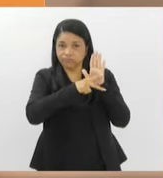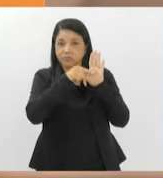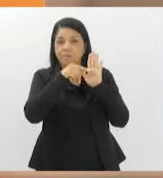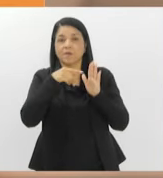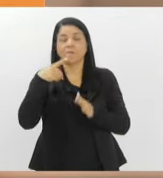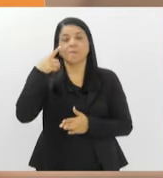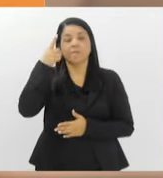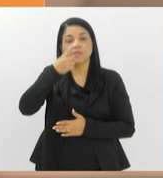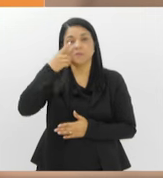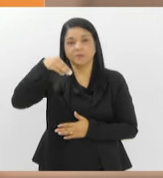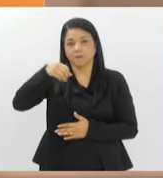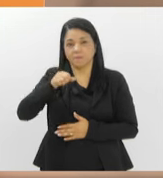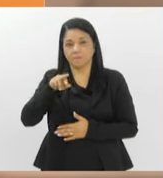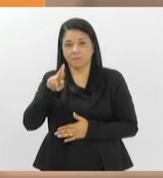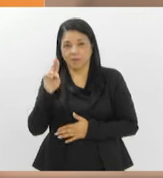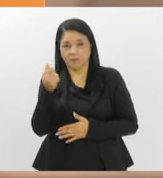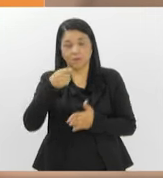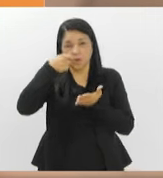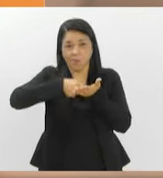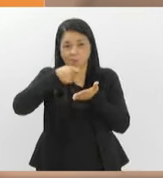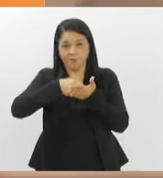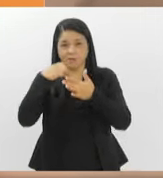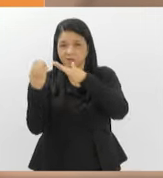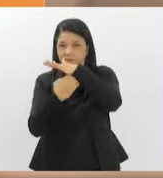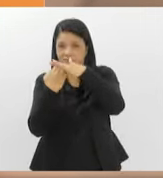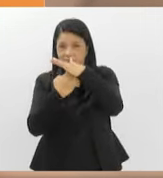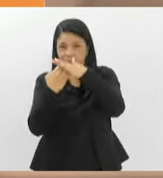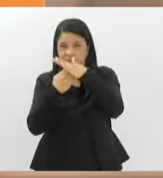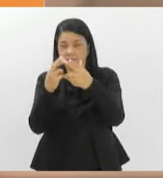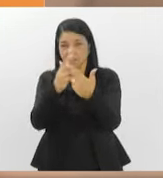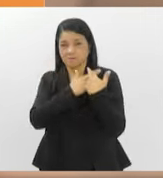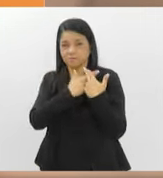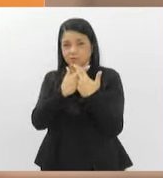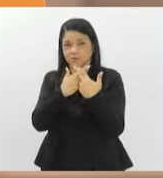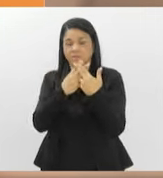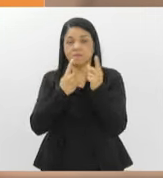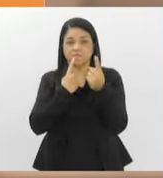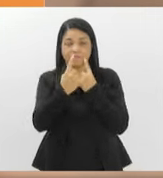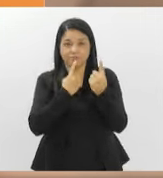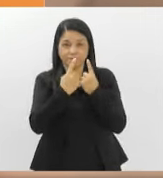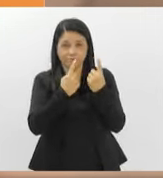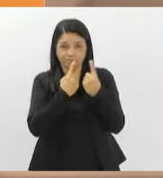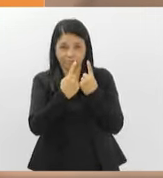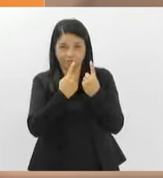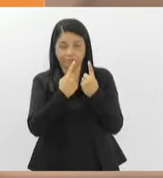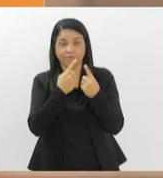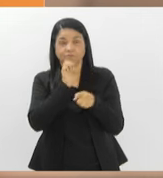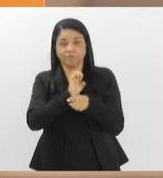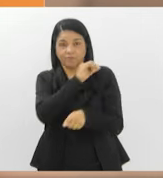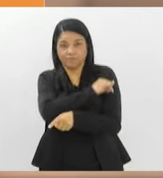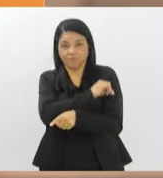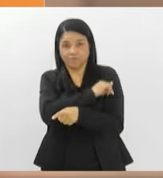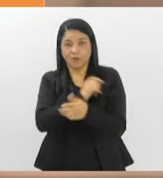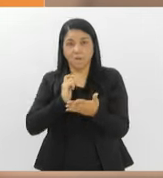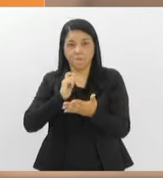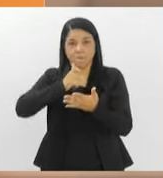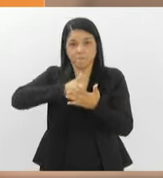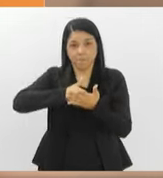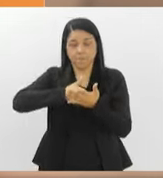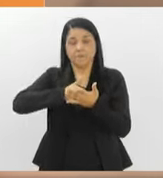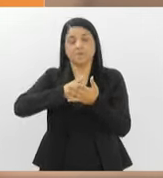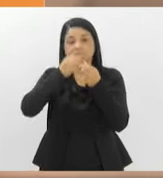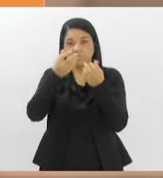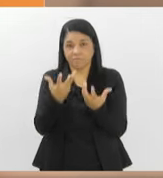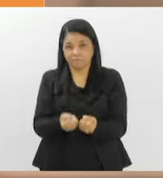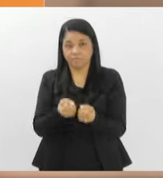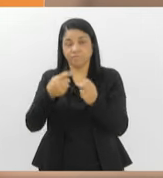deputada Marta Rocha, que obriga as concessionárias responsáveis por rodovias no Estado a aceitarem o pagamento do pedágio